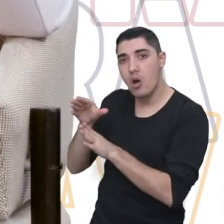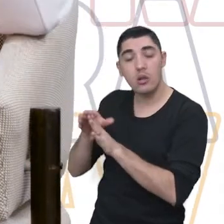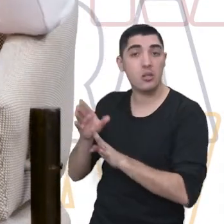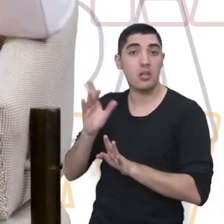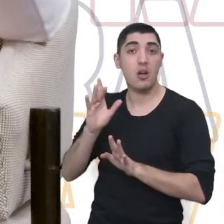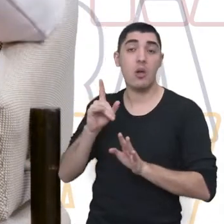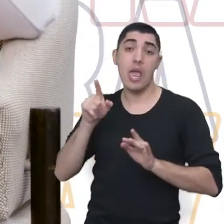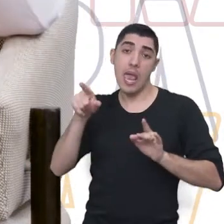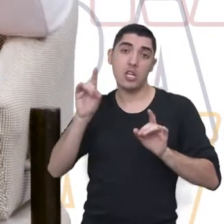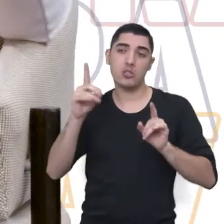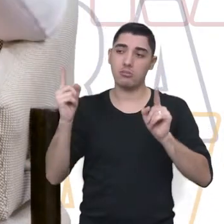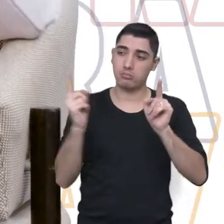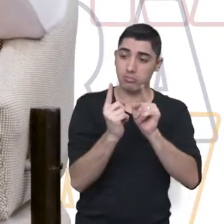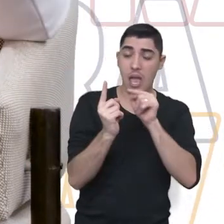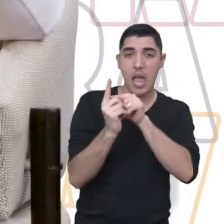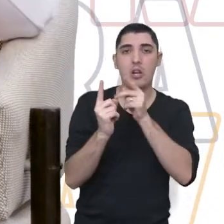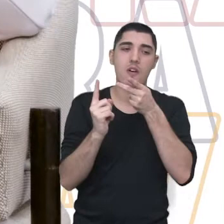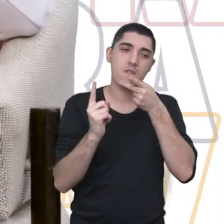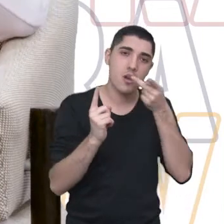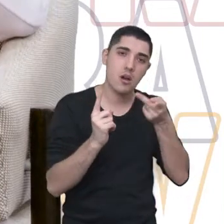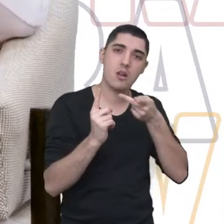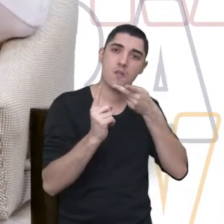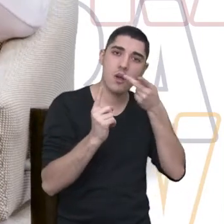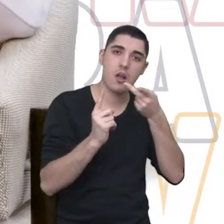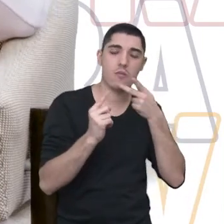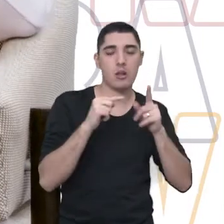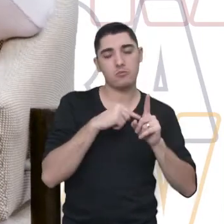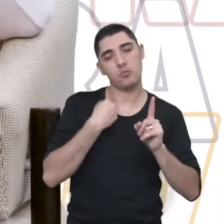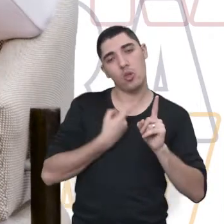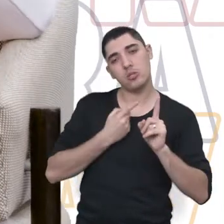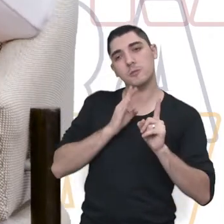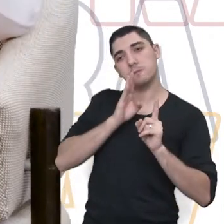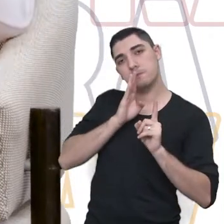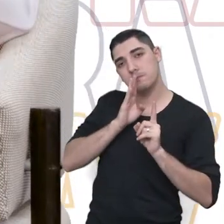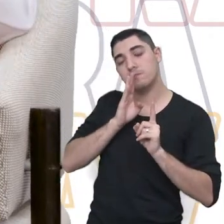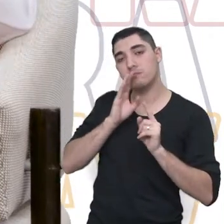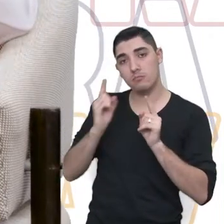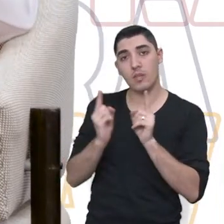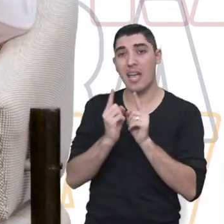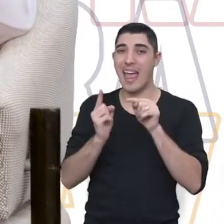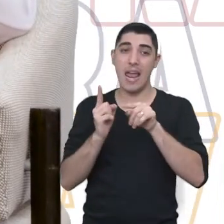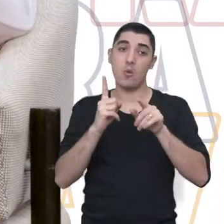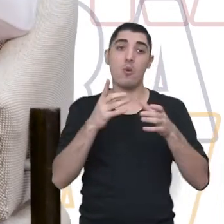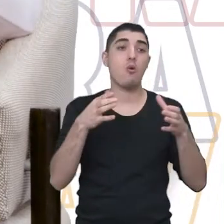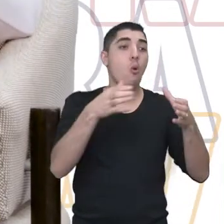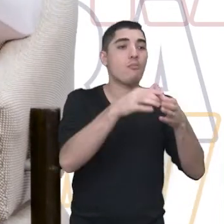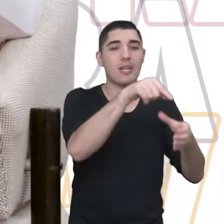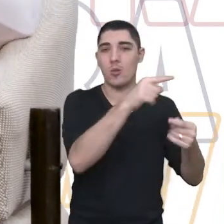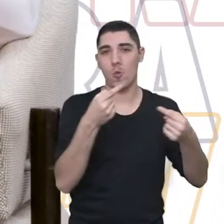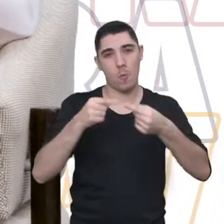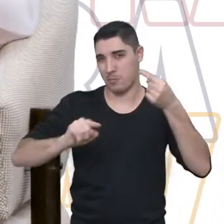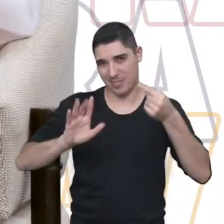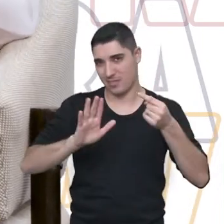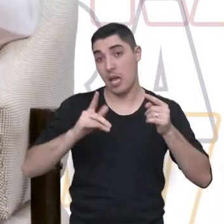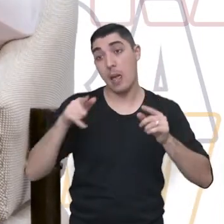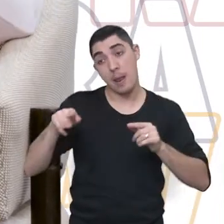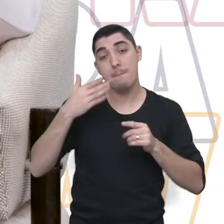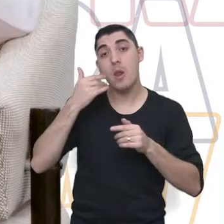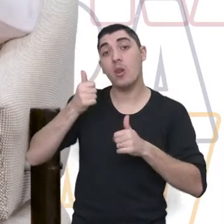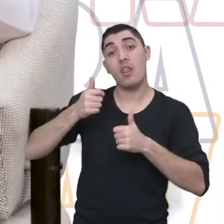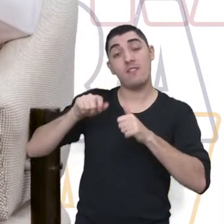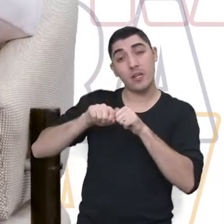Então, ela só precisa falar, falar, falar. Então, ela não tem... Não é indicada para o grupo. A gente tem que fazer essa avaliação.